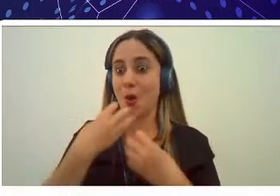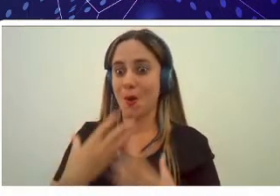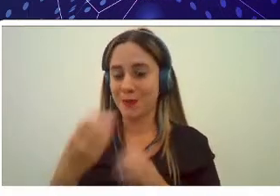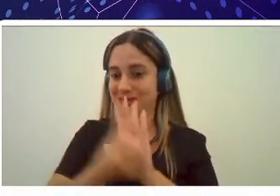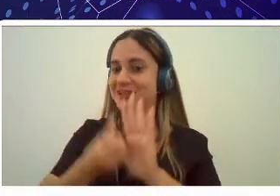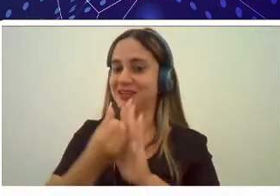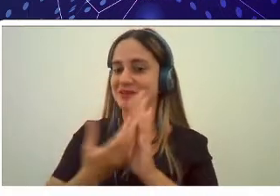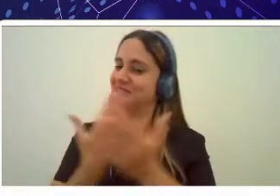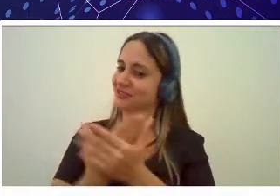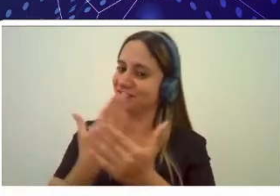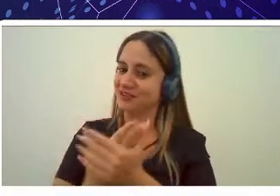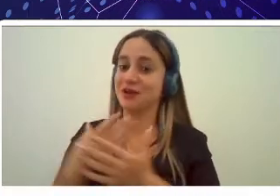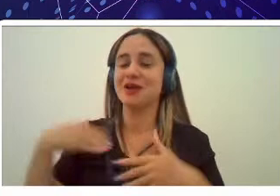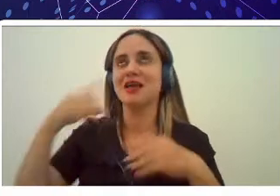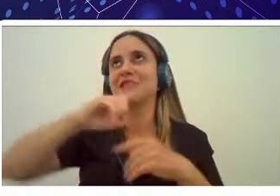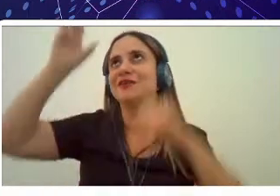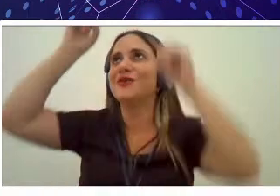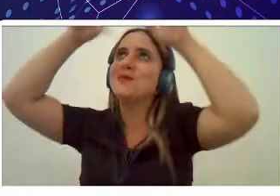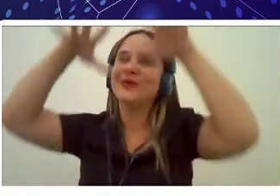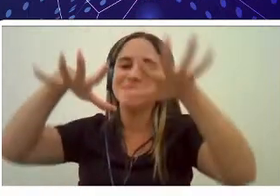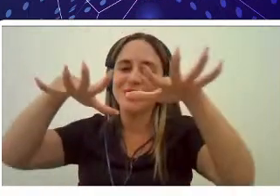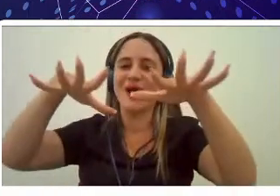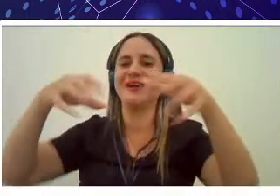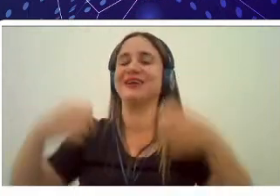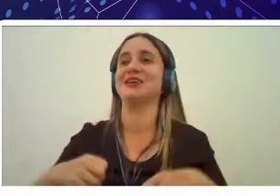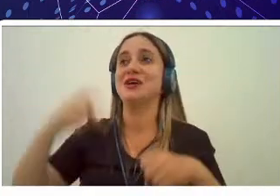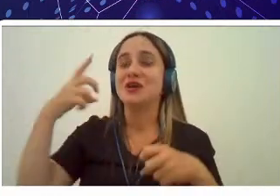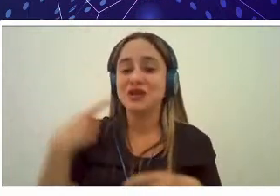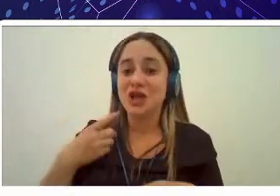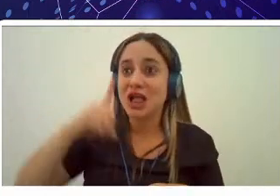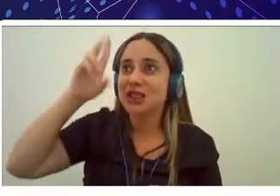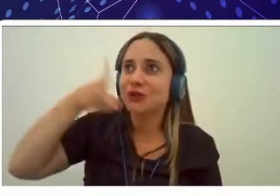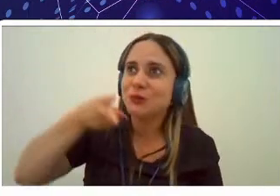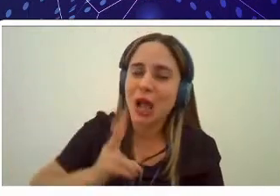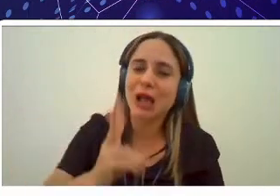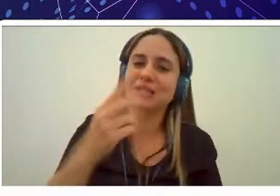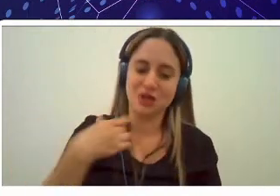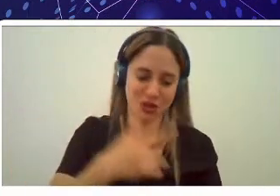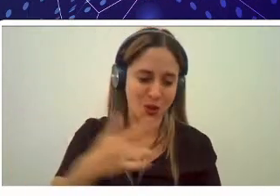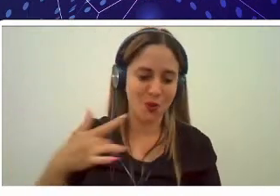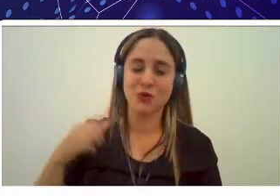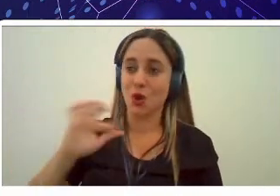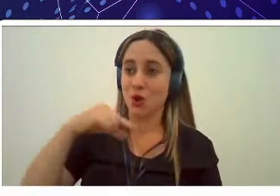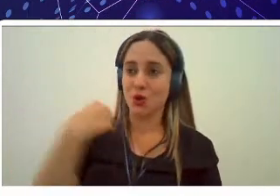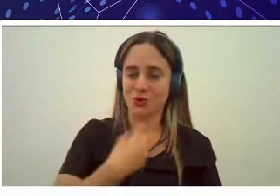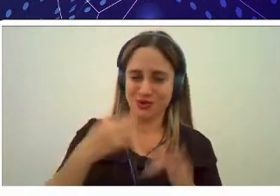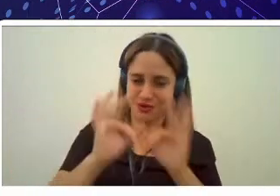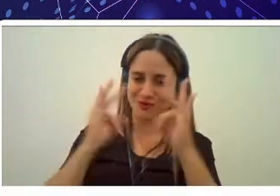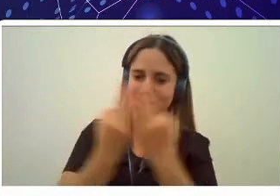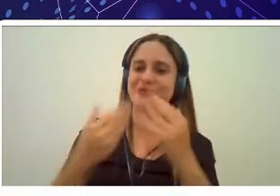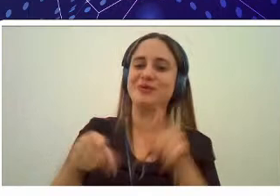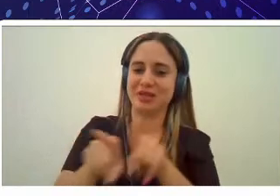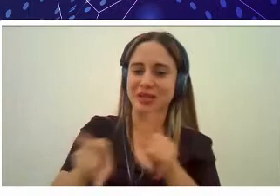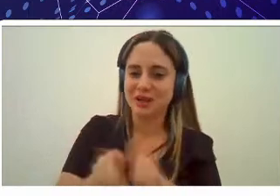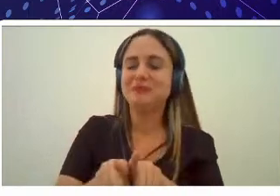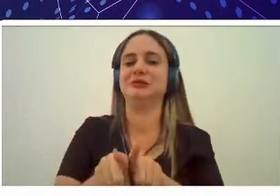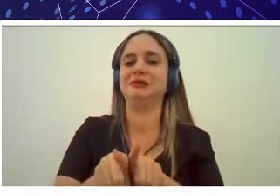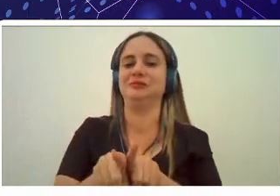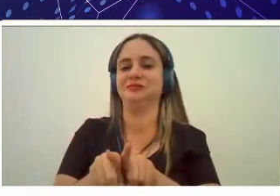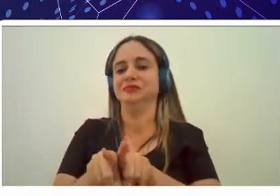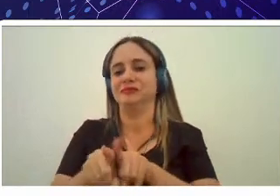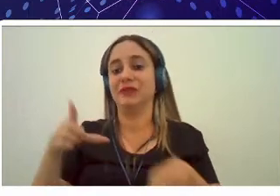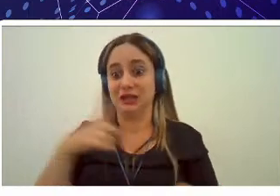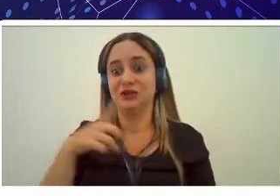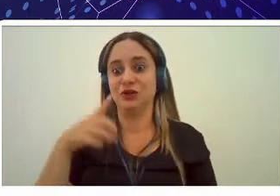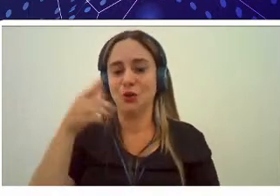nós que Deus nos abençoe que Deus nos mantenha com saúde nós e nossos familiares para que realmente a gente